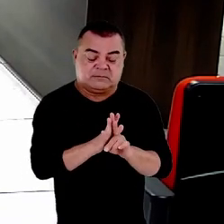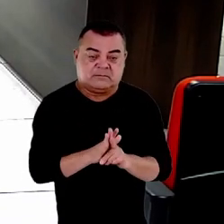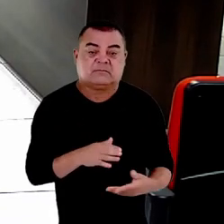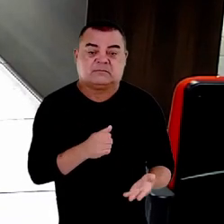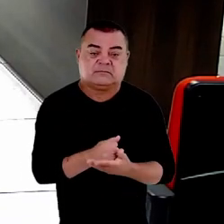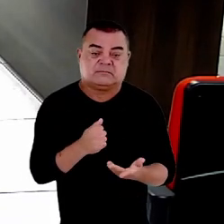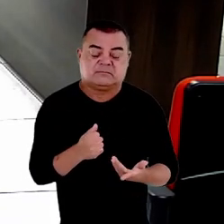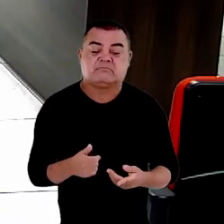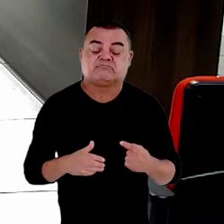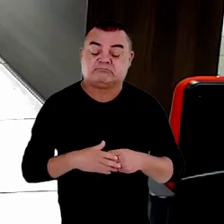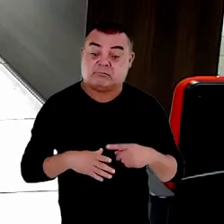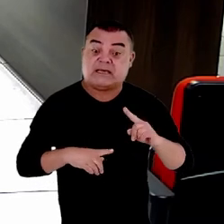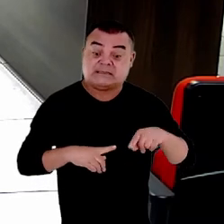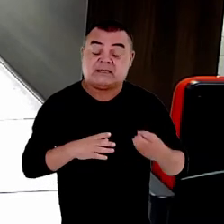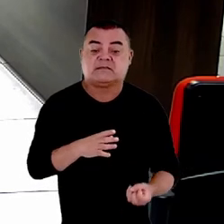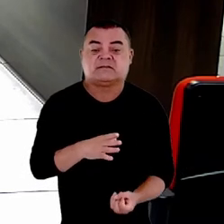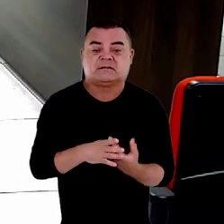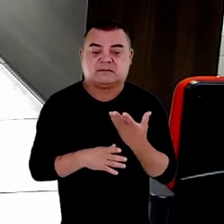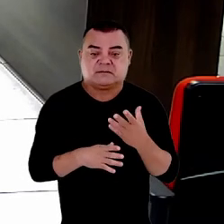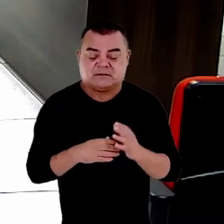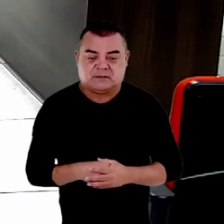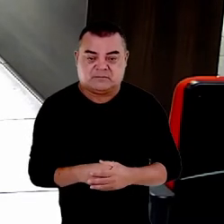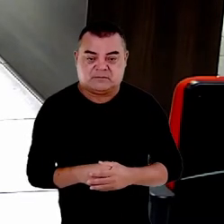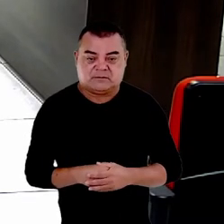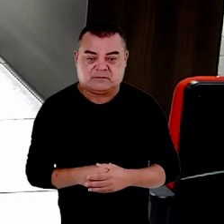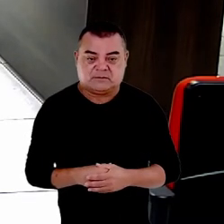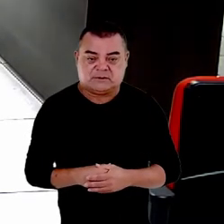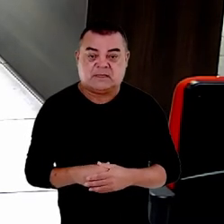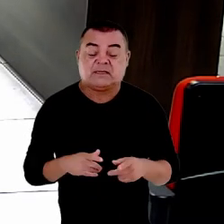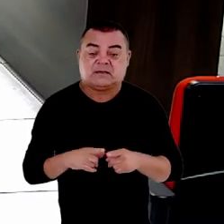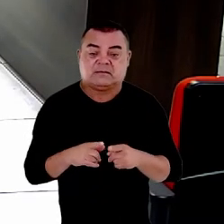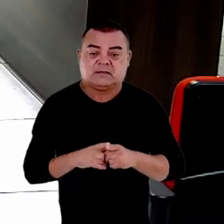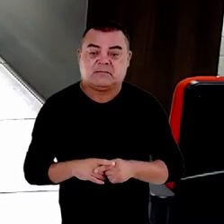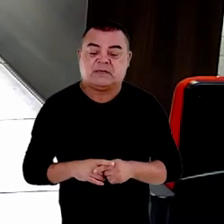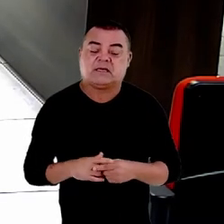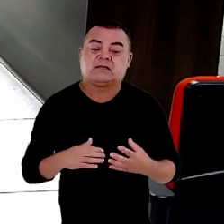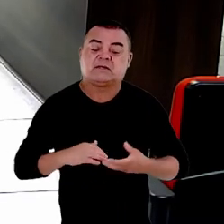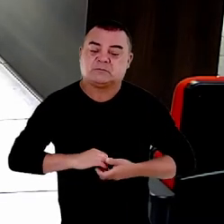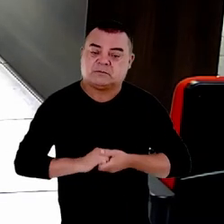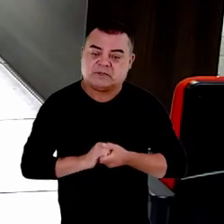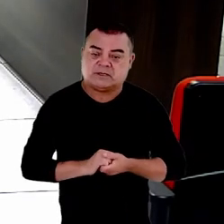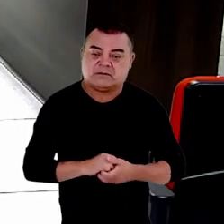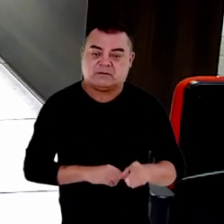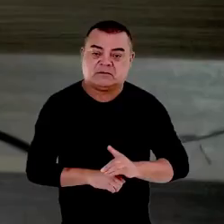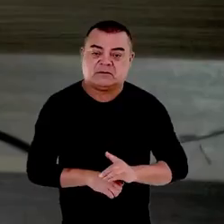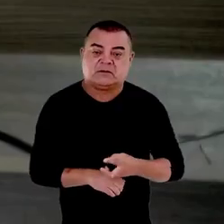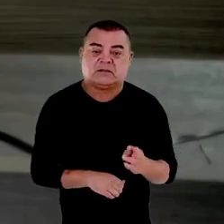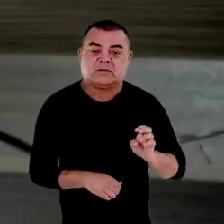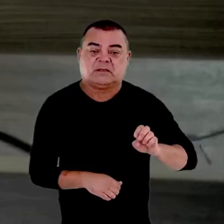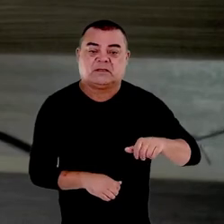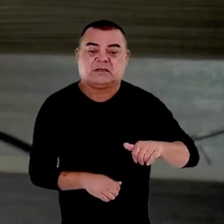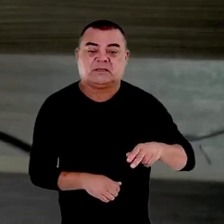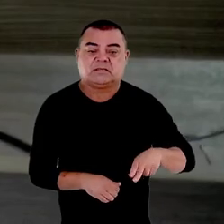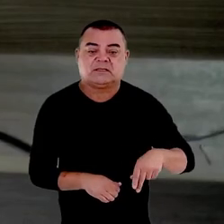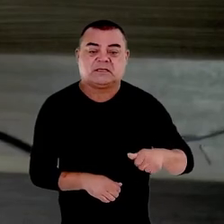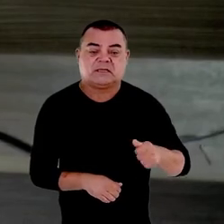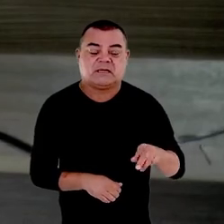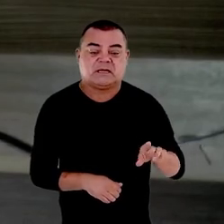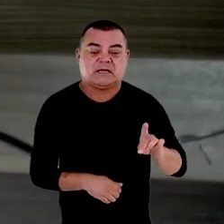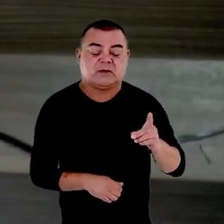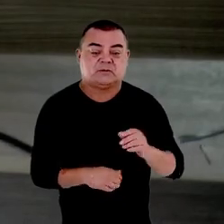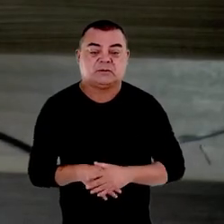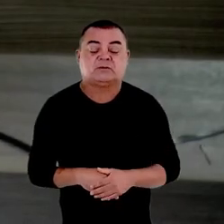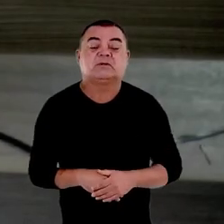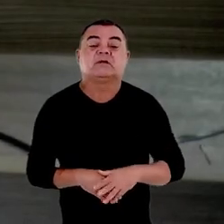mais esta iniciativa estendo os parabéns ao Dr. Rinaldo Conselheiro Rinaldo Conselheiro Jaime Conselheiro Paulo